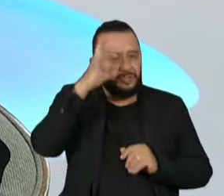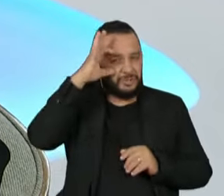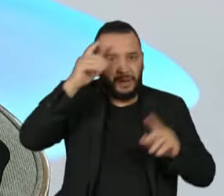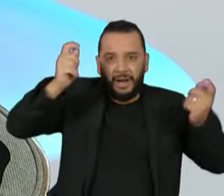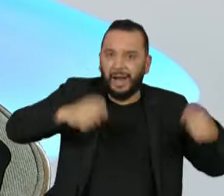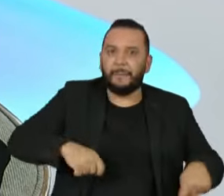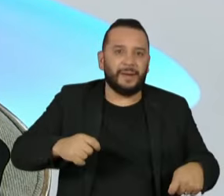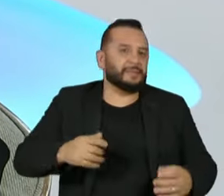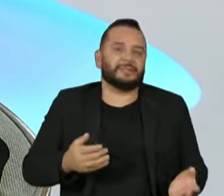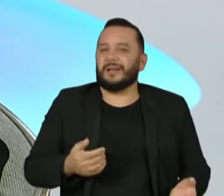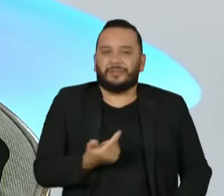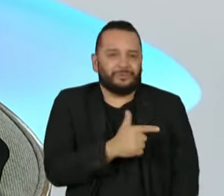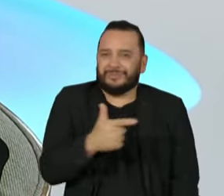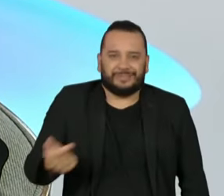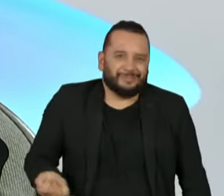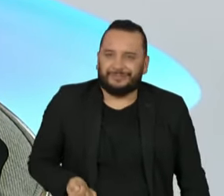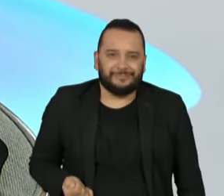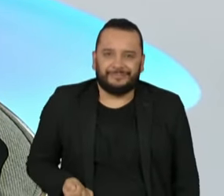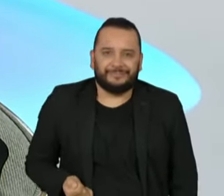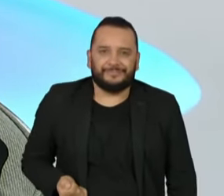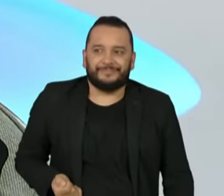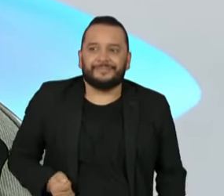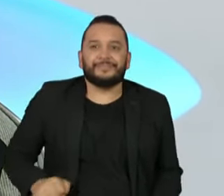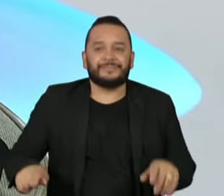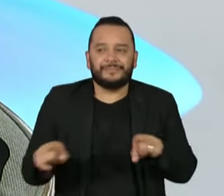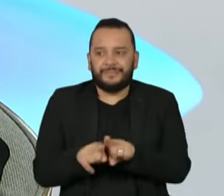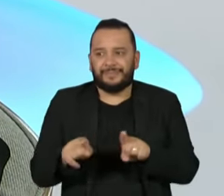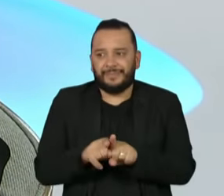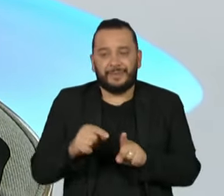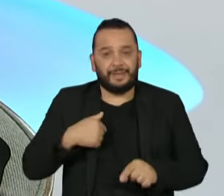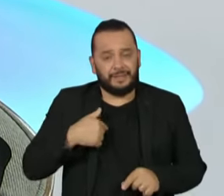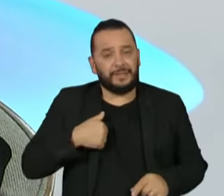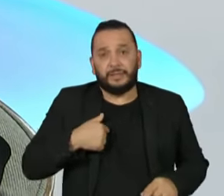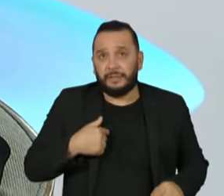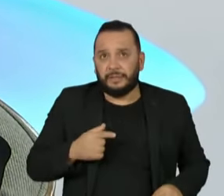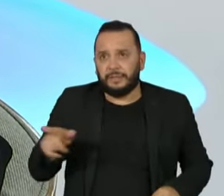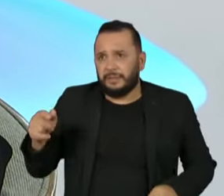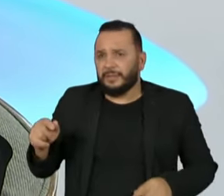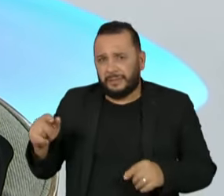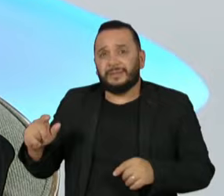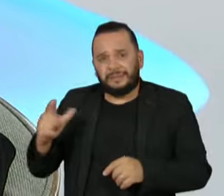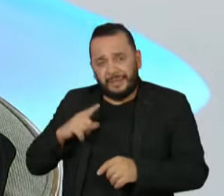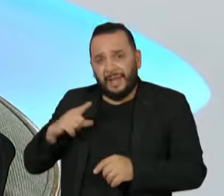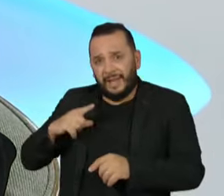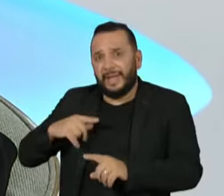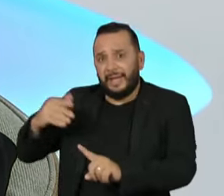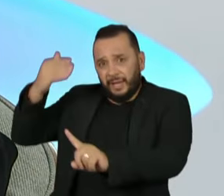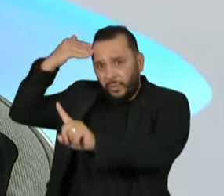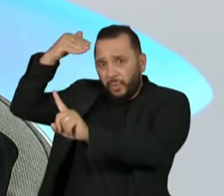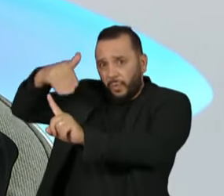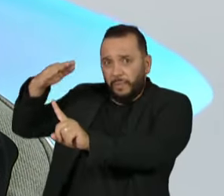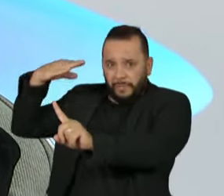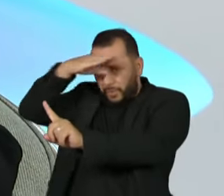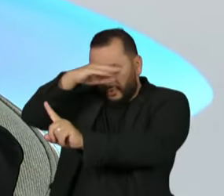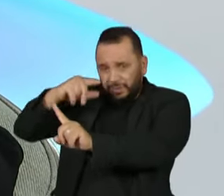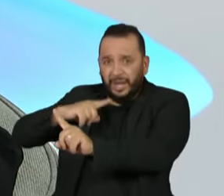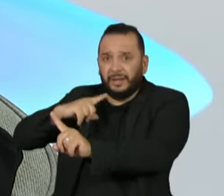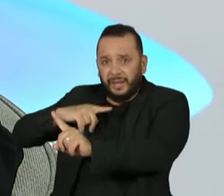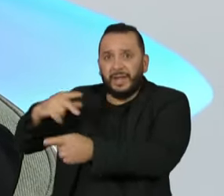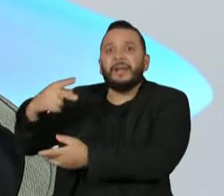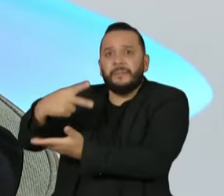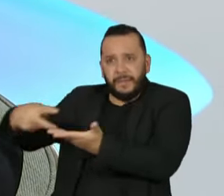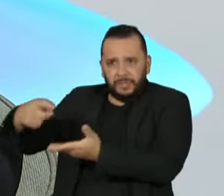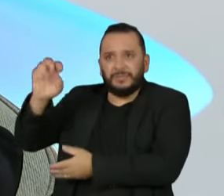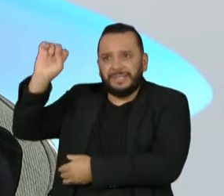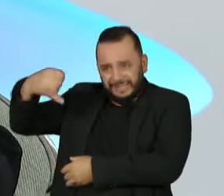Se você me perguntar, tem elementos para um processo de impeachment do presidente Bolsonaro? tinham? Sim. E não são poucos. O Congresso